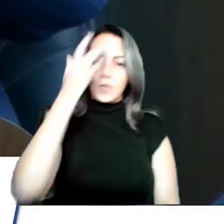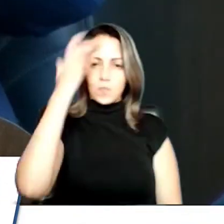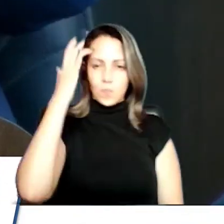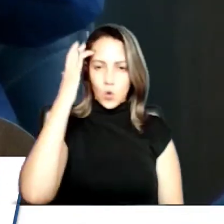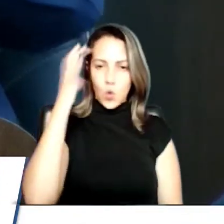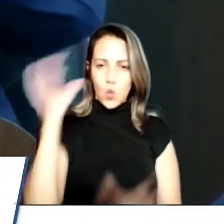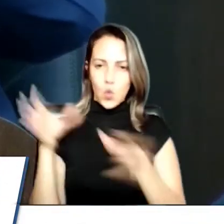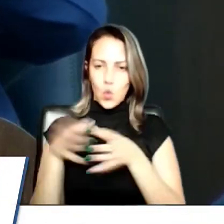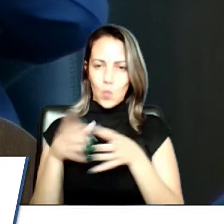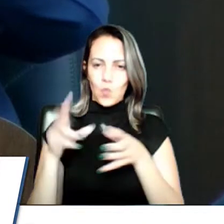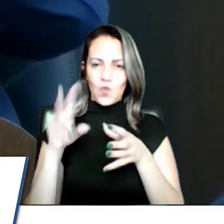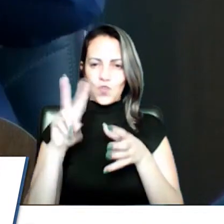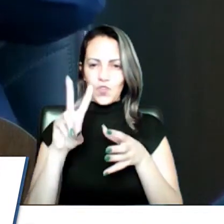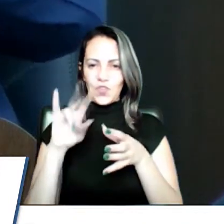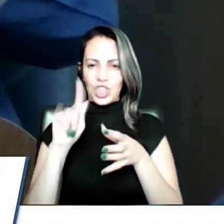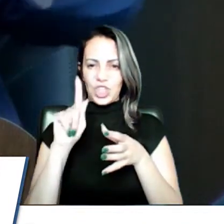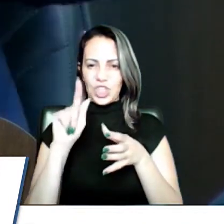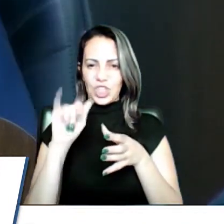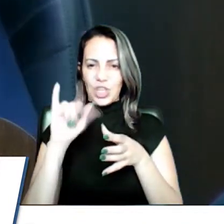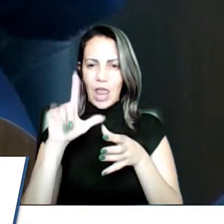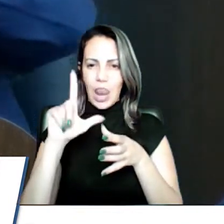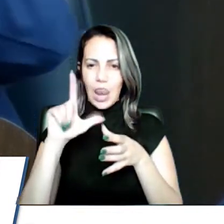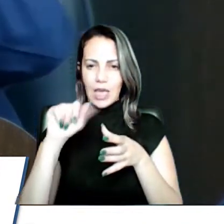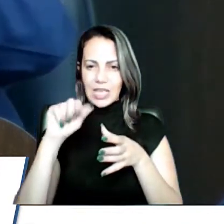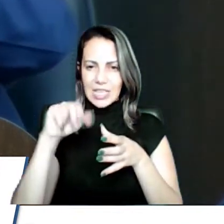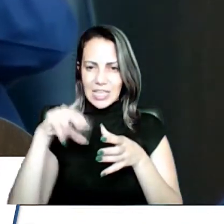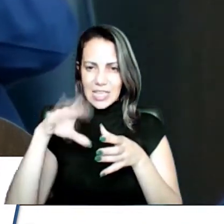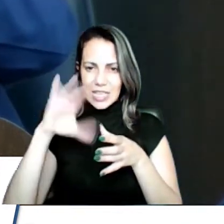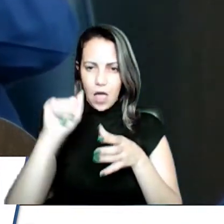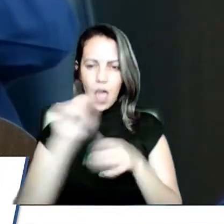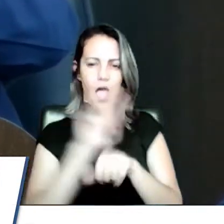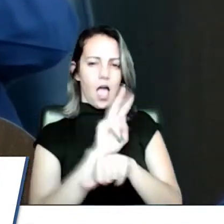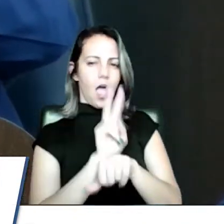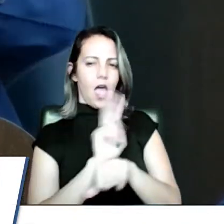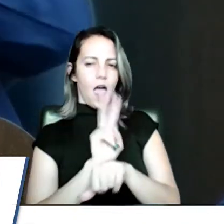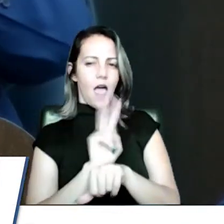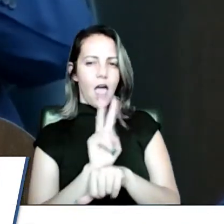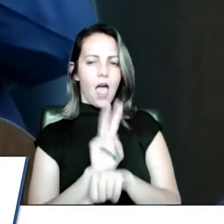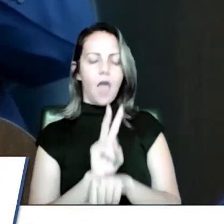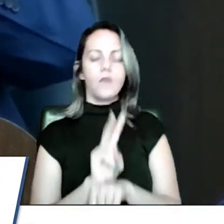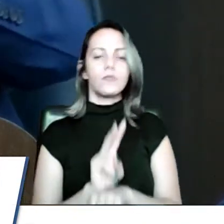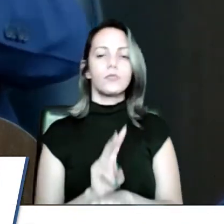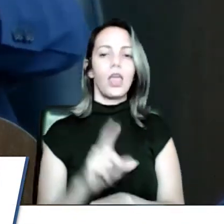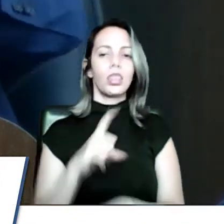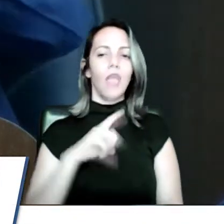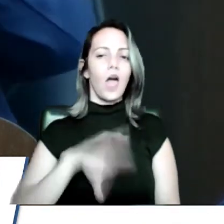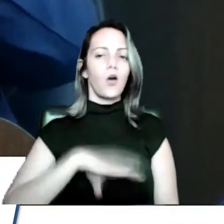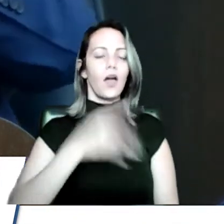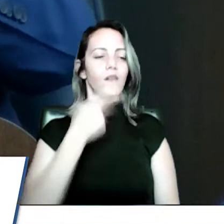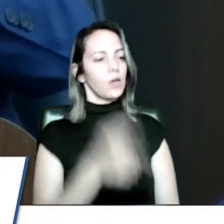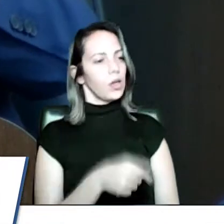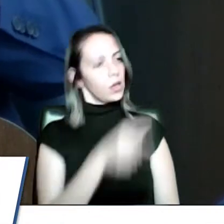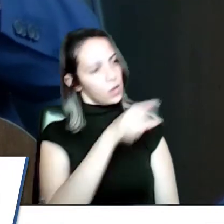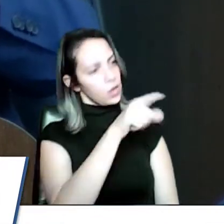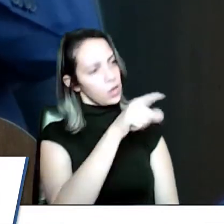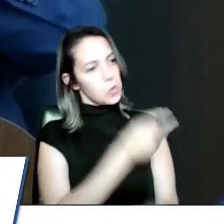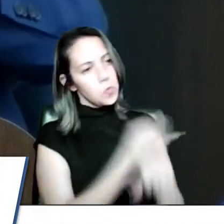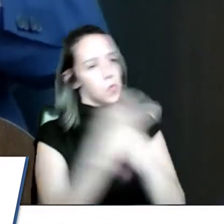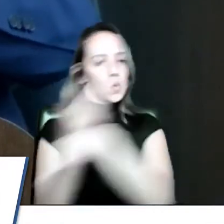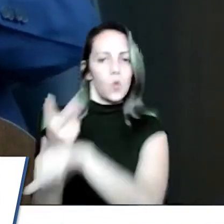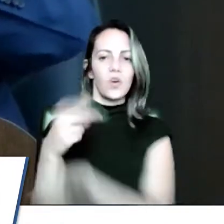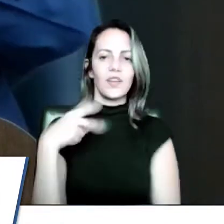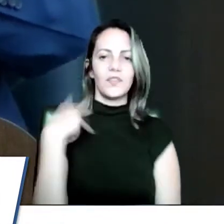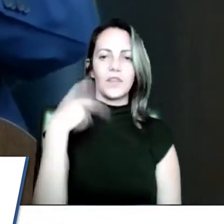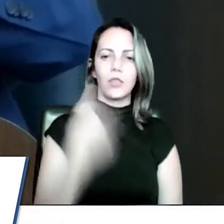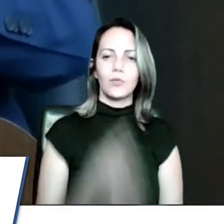a imbecilidade de falar assim, procura o vereador. e aí, depois, joga nessa casa de leis. É